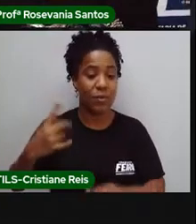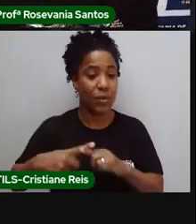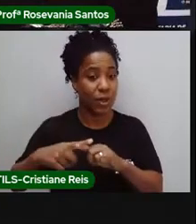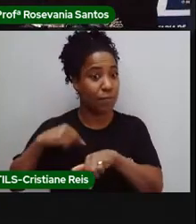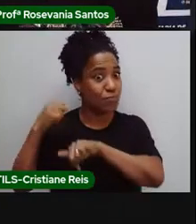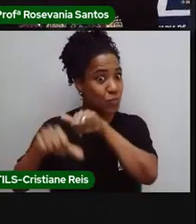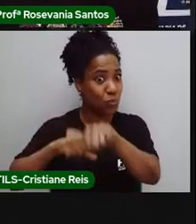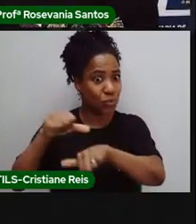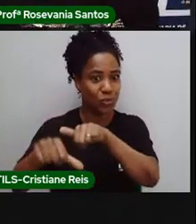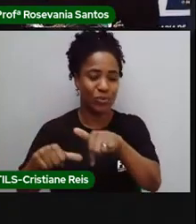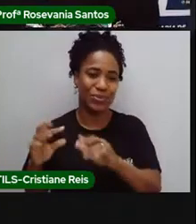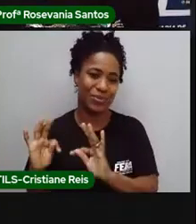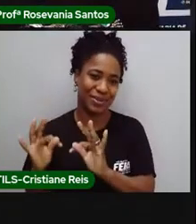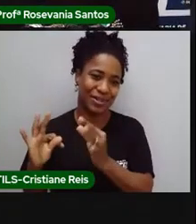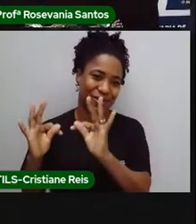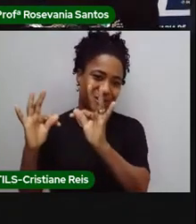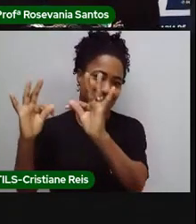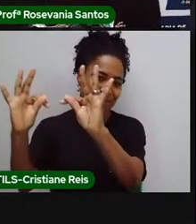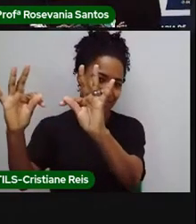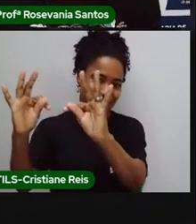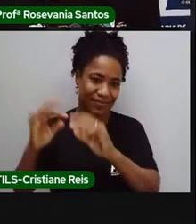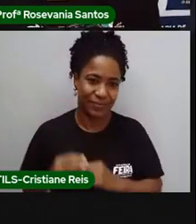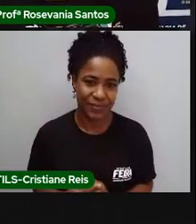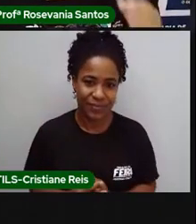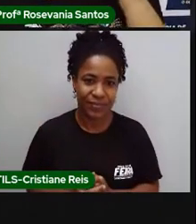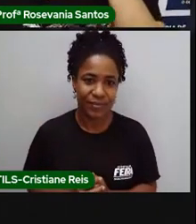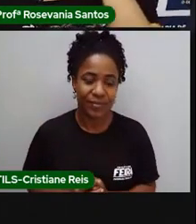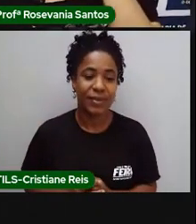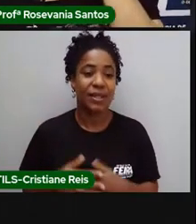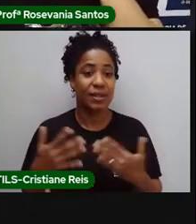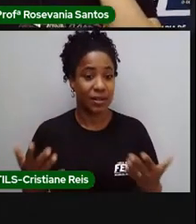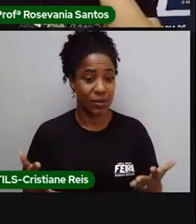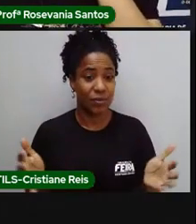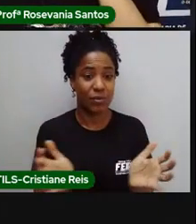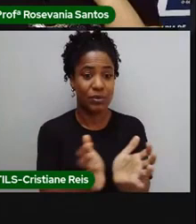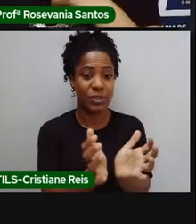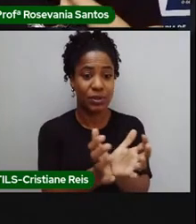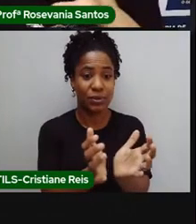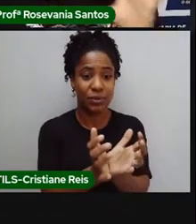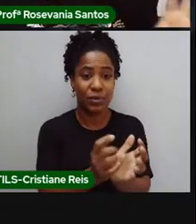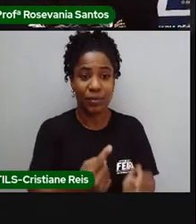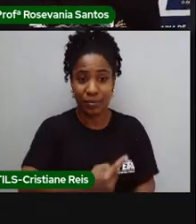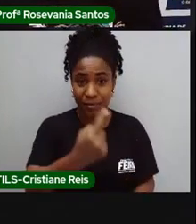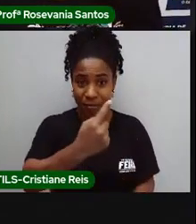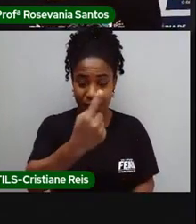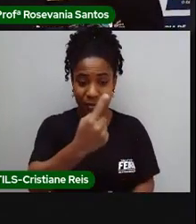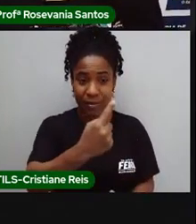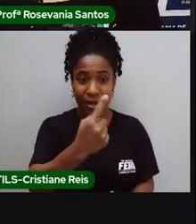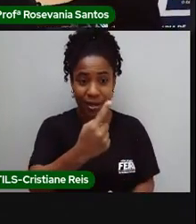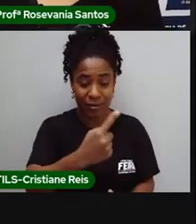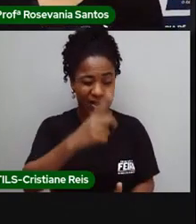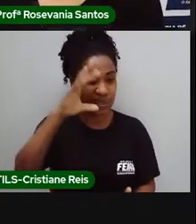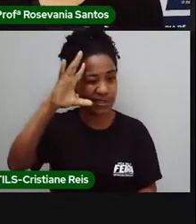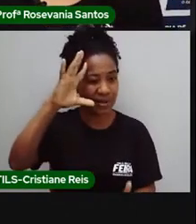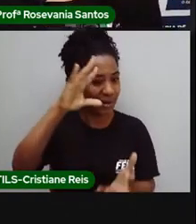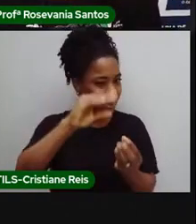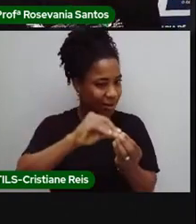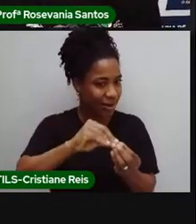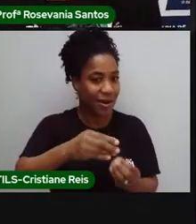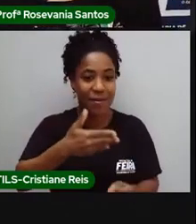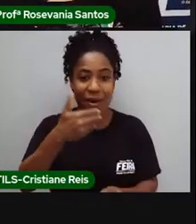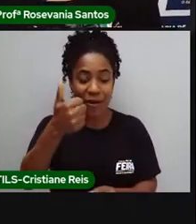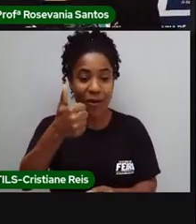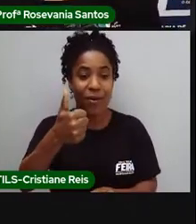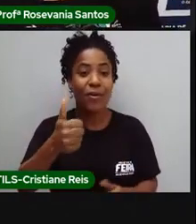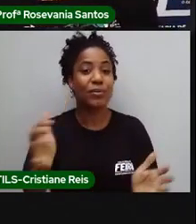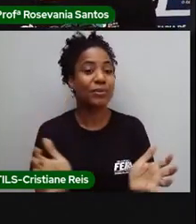a vida. Vamos lá? Então, o setor primário, é só para a gente tentar, né, distinchar um pouquinho melhor. O